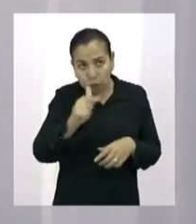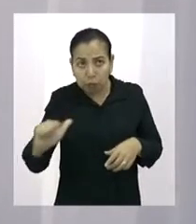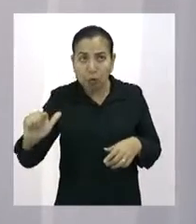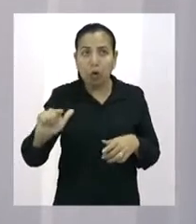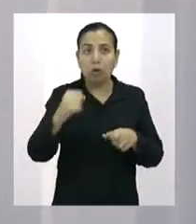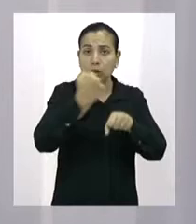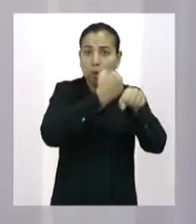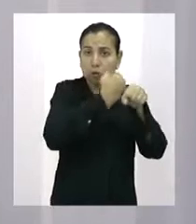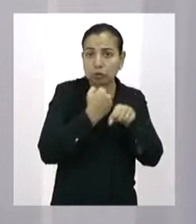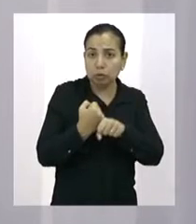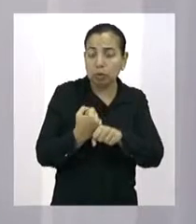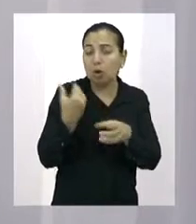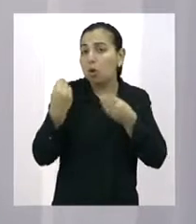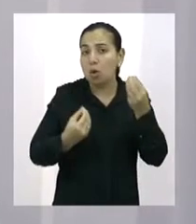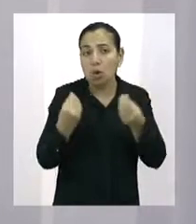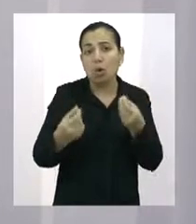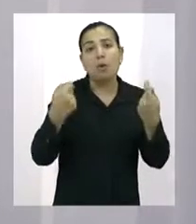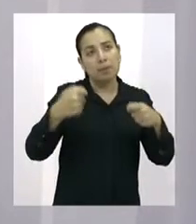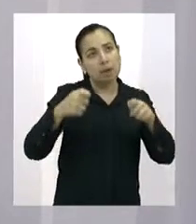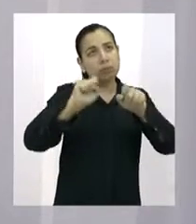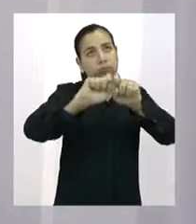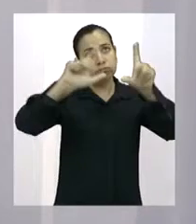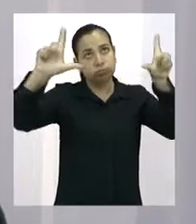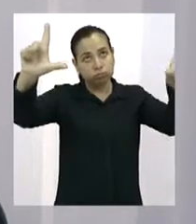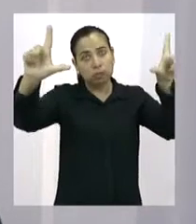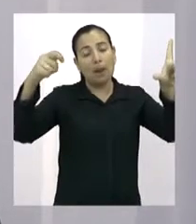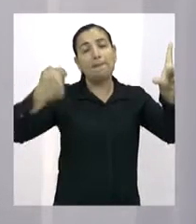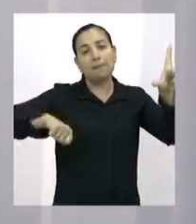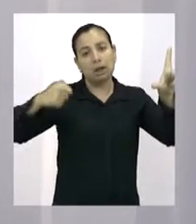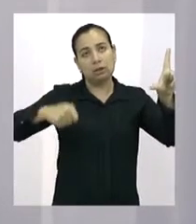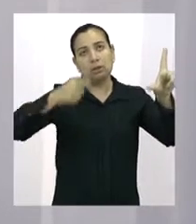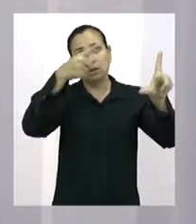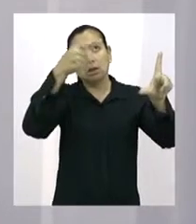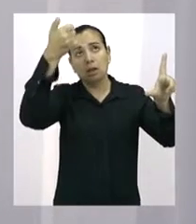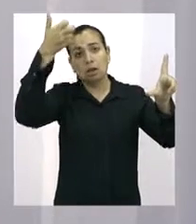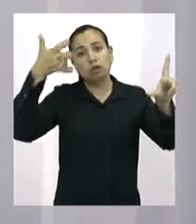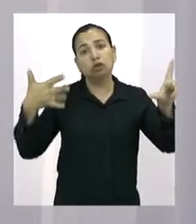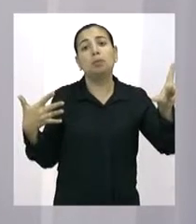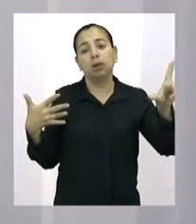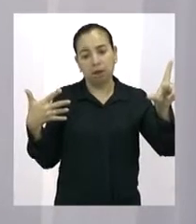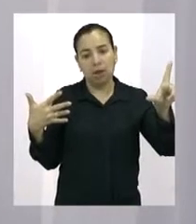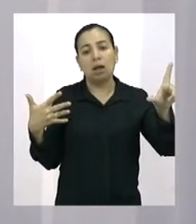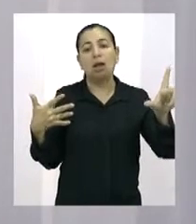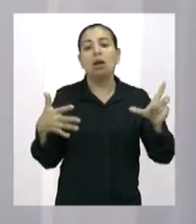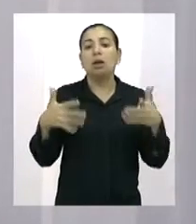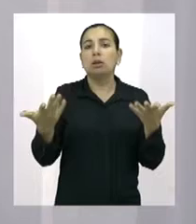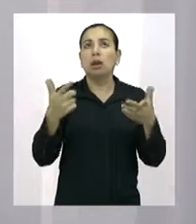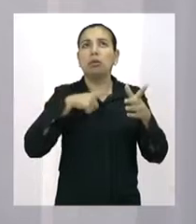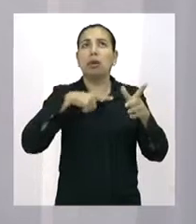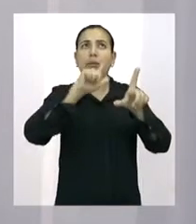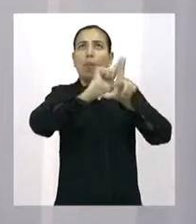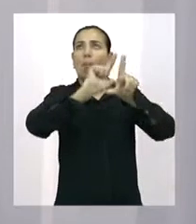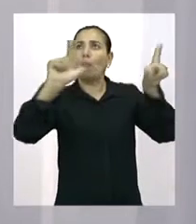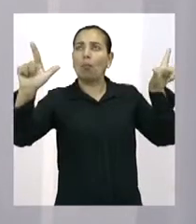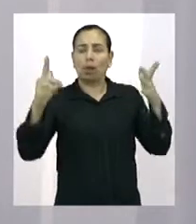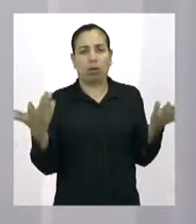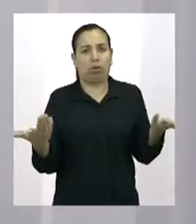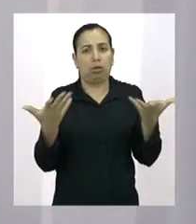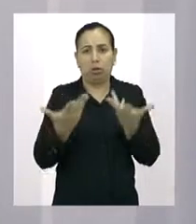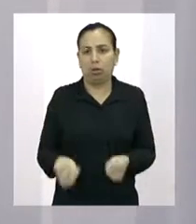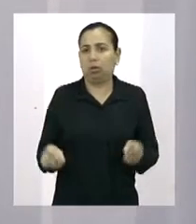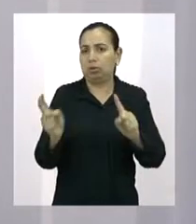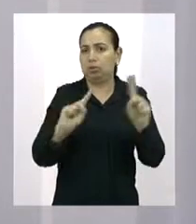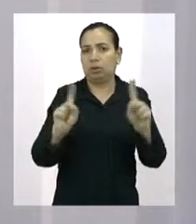Nós não sabemos. Hoje, se tira a placa, não se coloca mais nada, estão tentando esconder da população. Então, esse